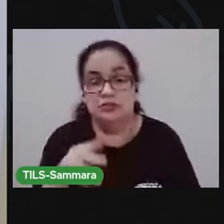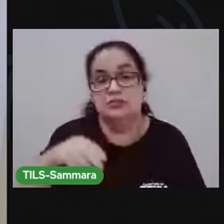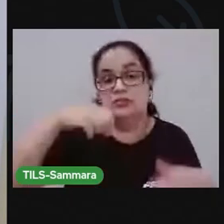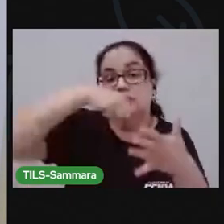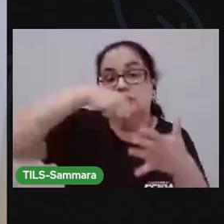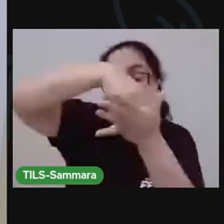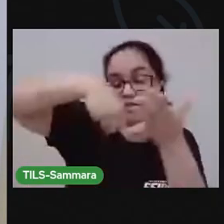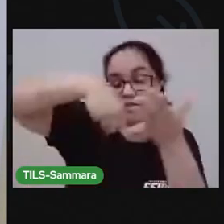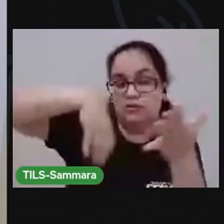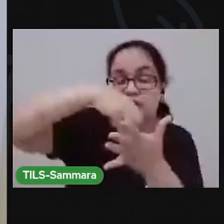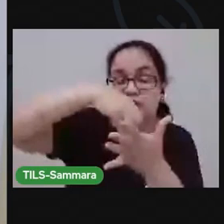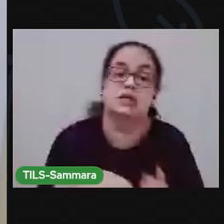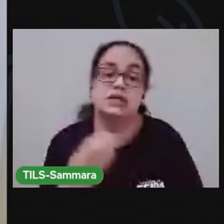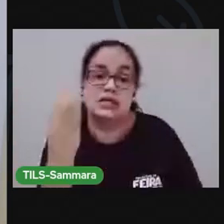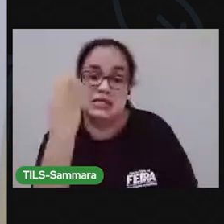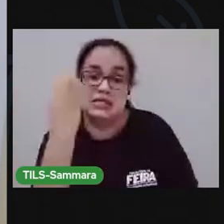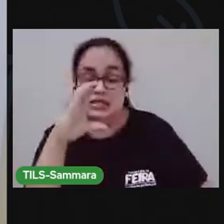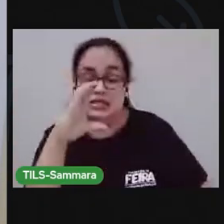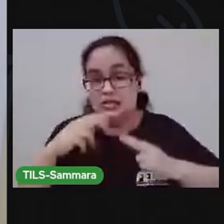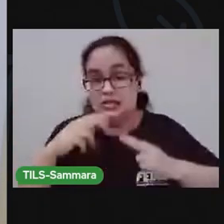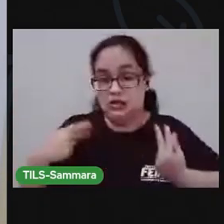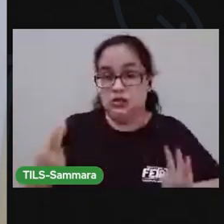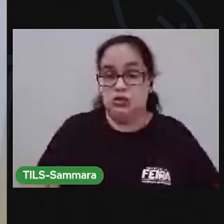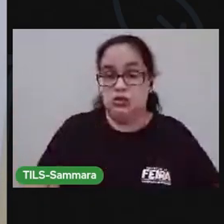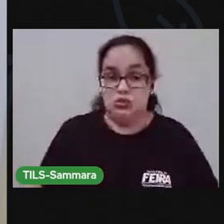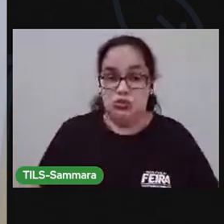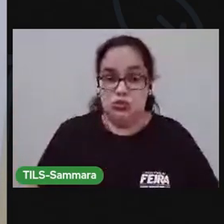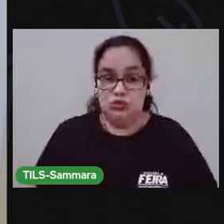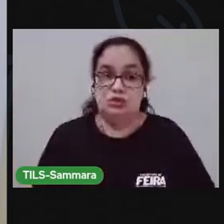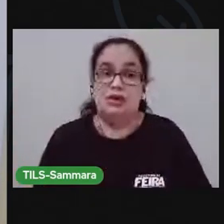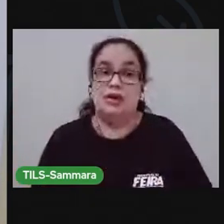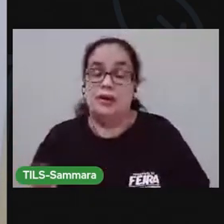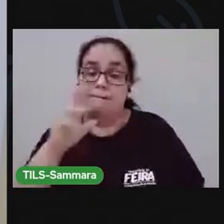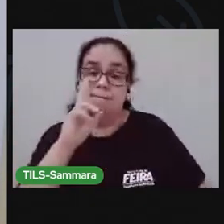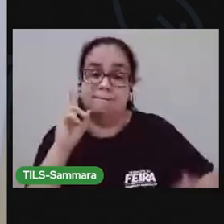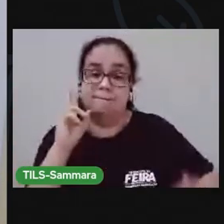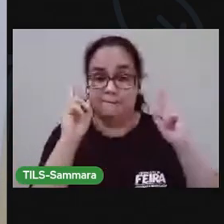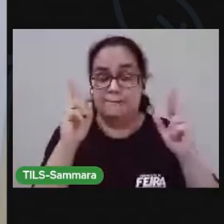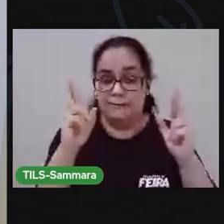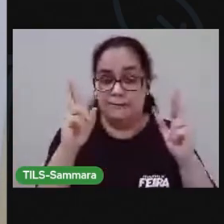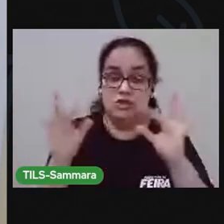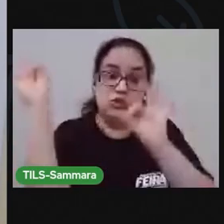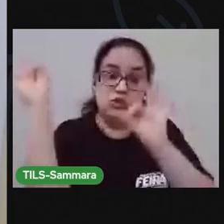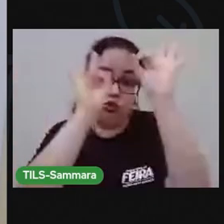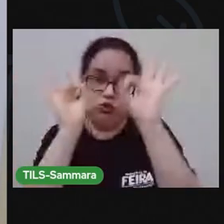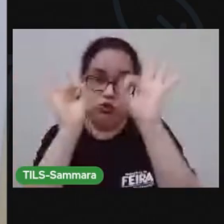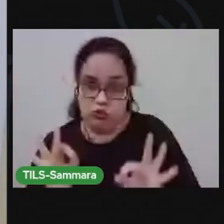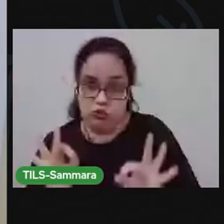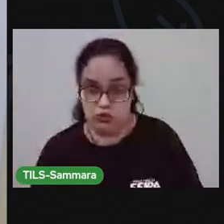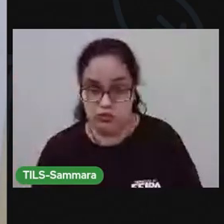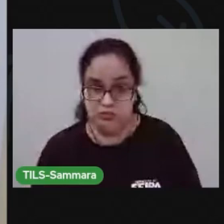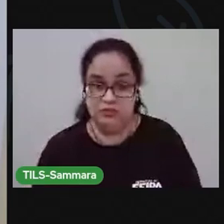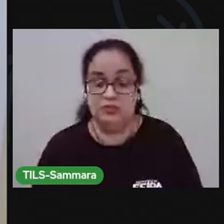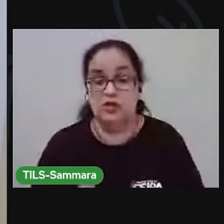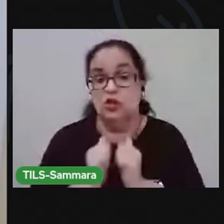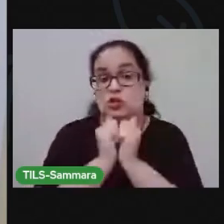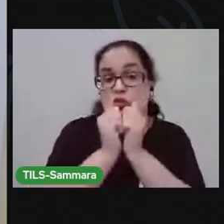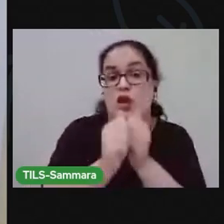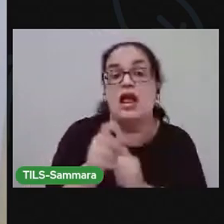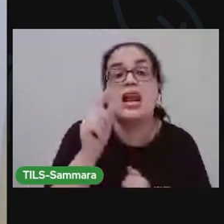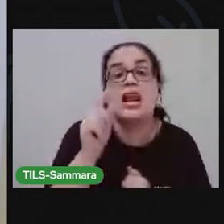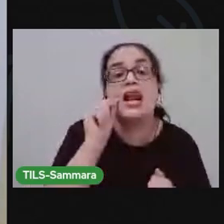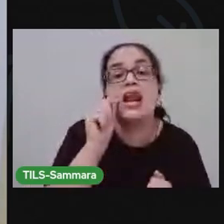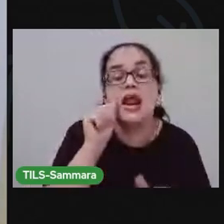de ciências humanas. Pede para o seu responsável te dar e já organiza ela aí, junto com lápis,